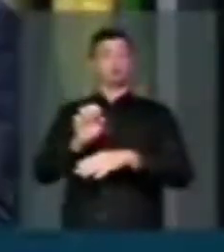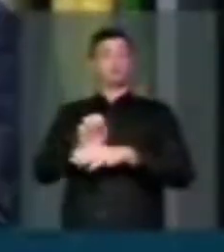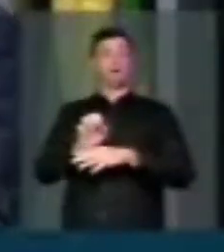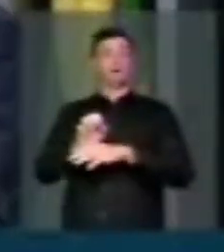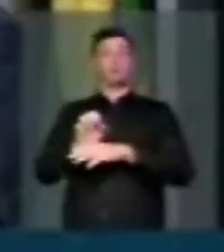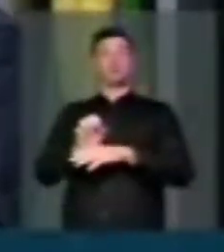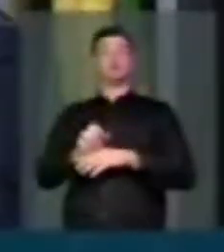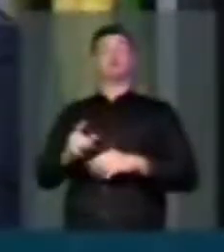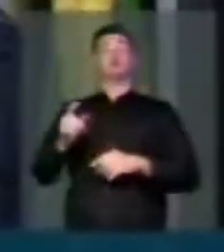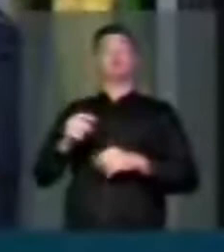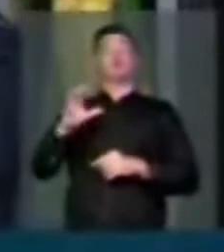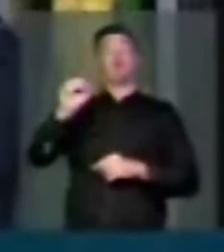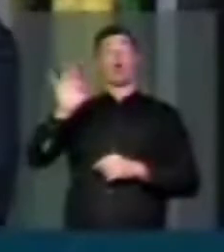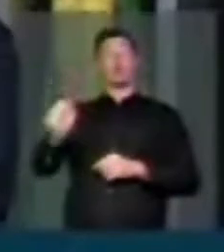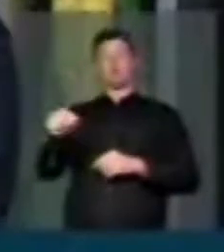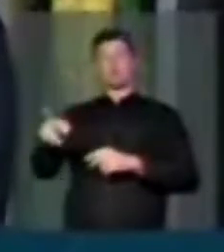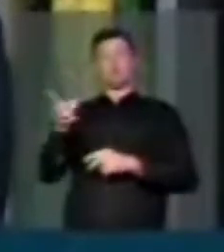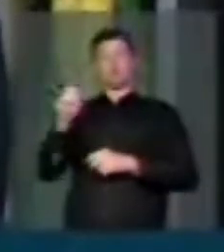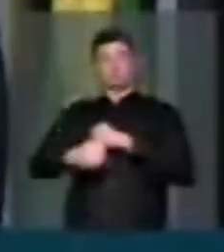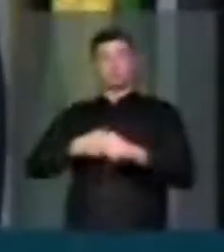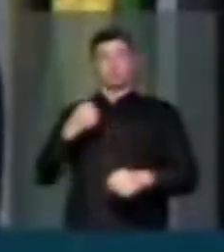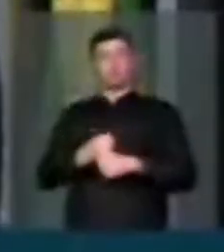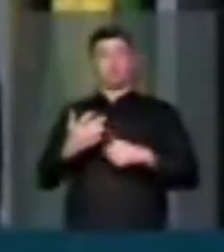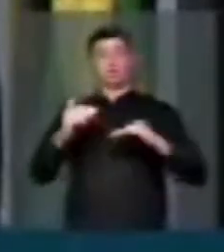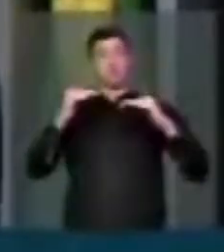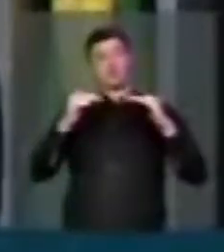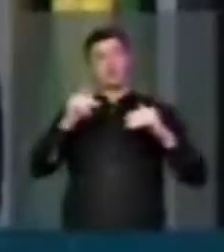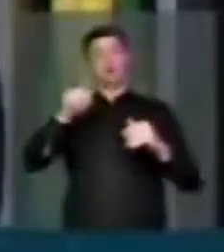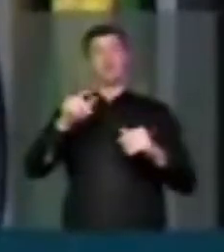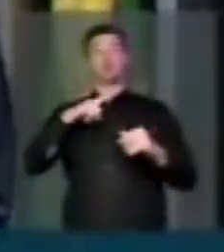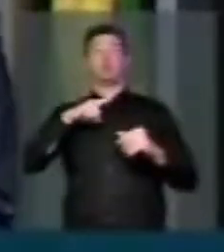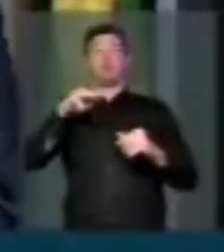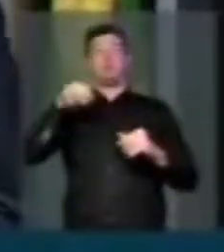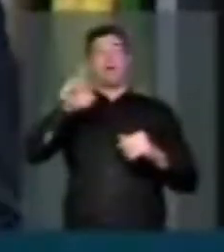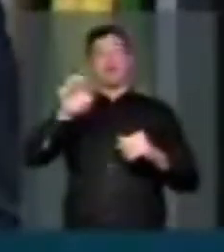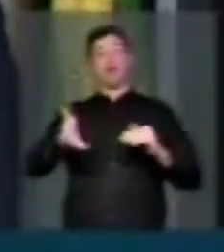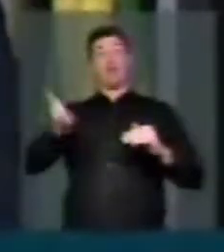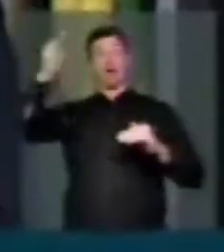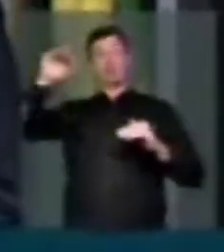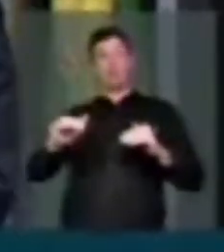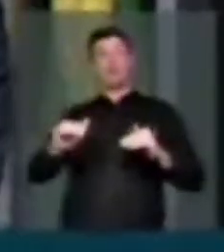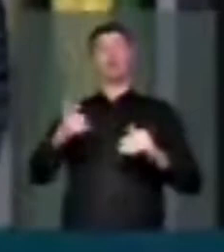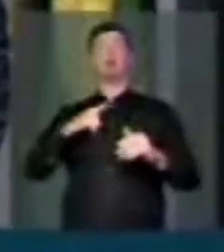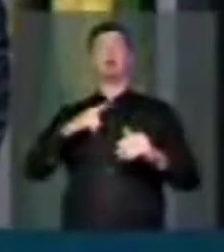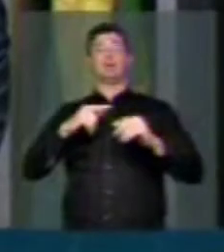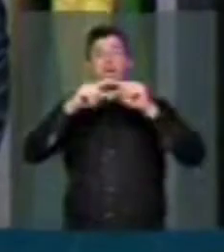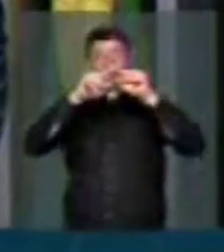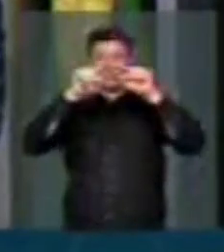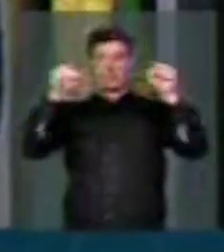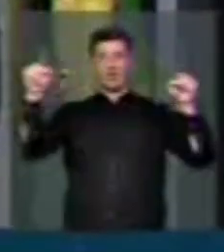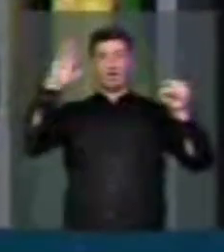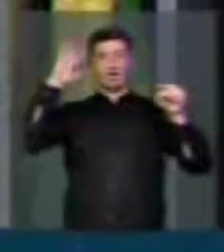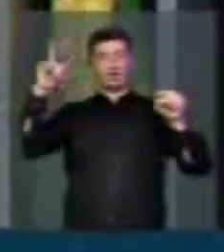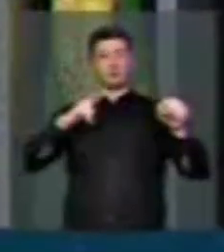brasileira naquele ano. Com base na média de marés altas e baixas, foi traçada uma linha imaginária